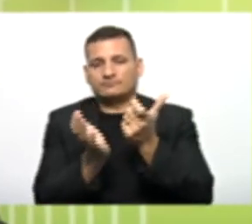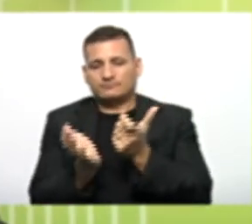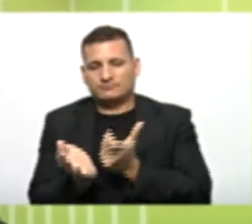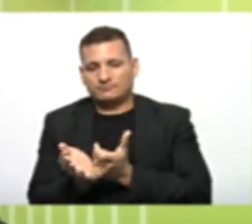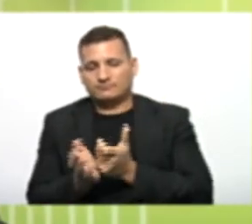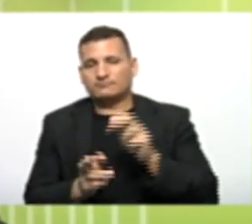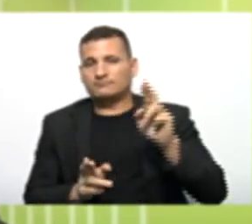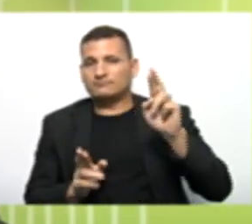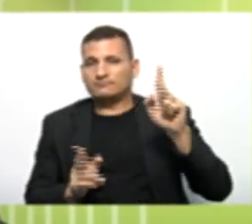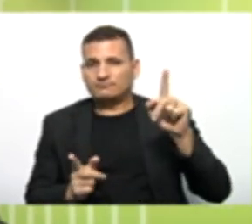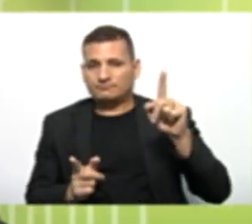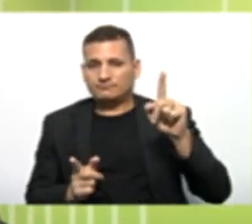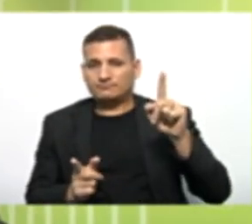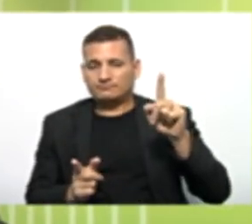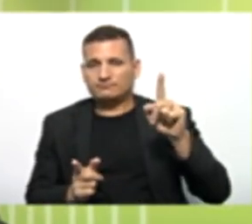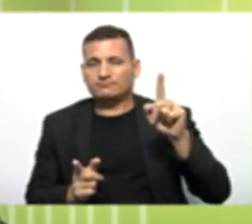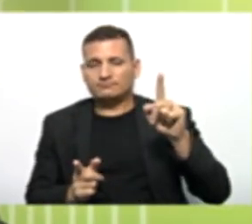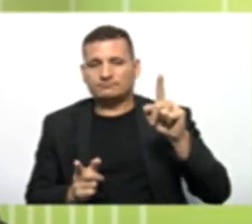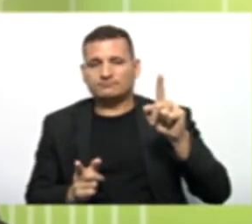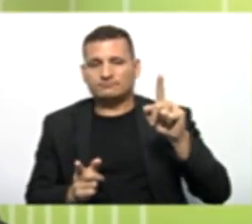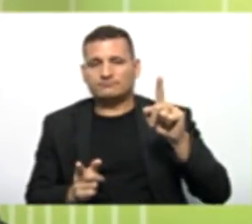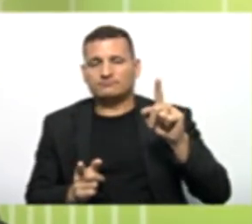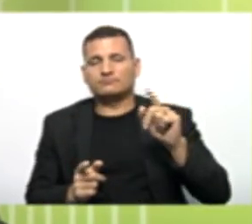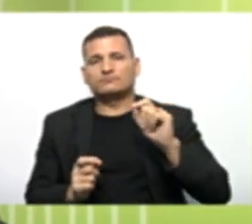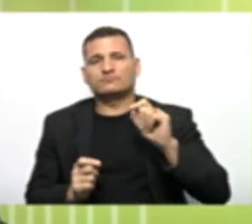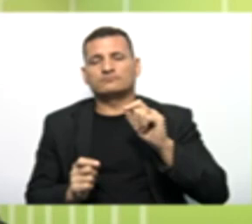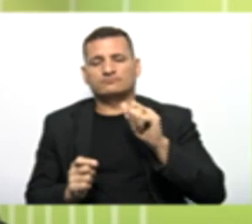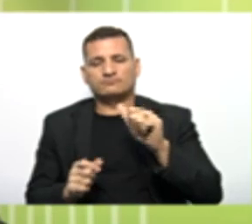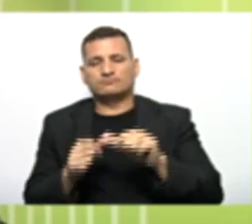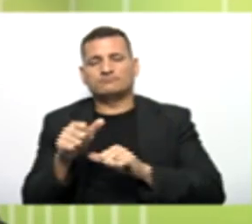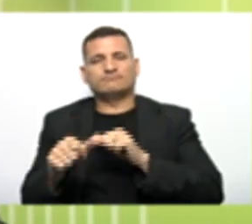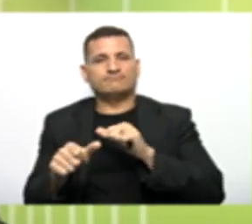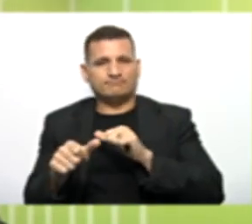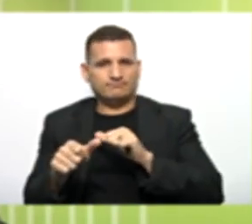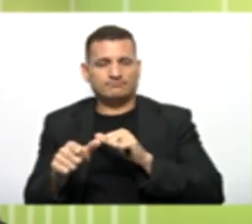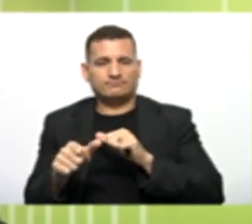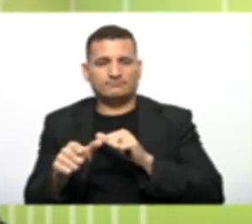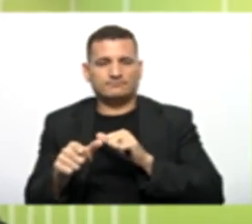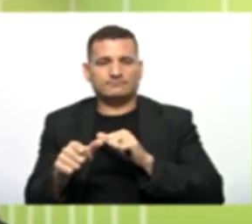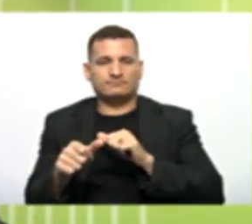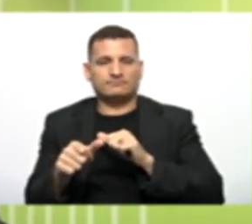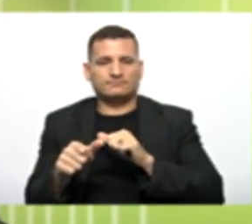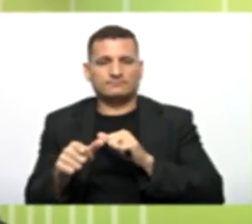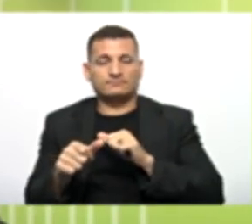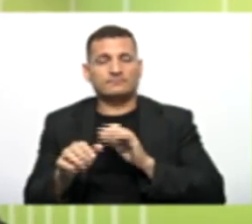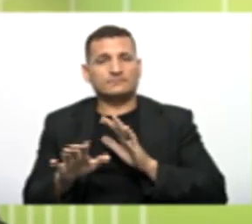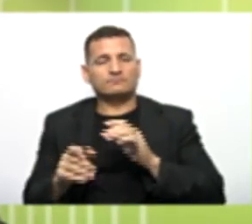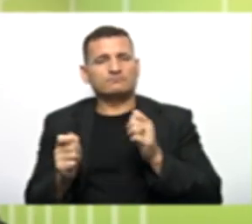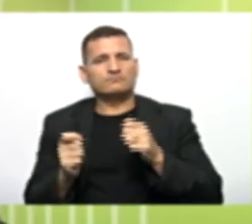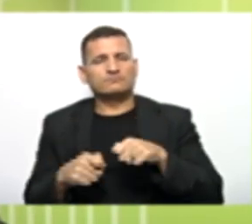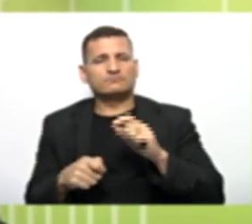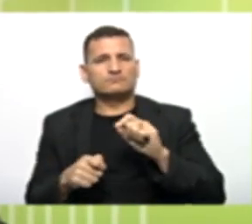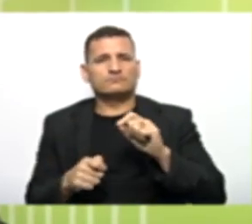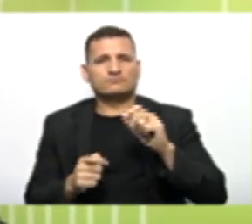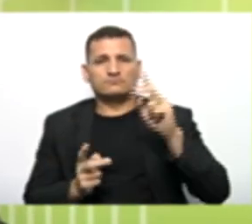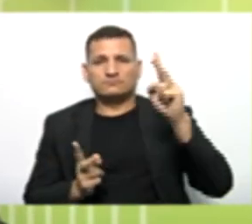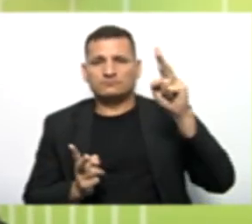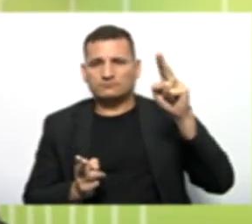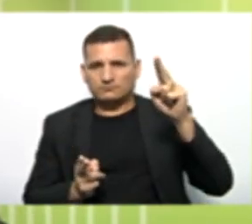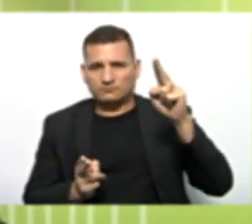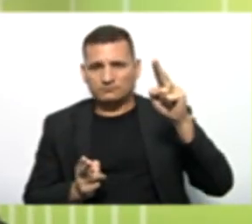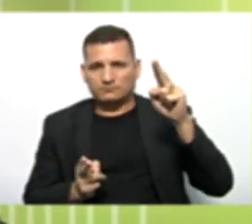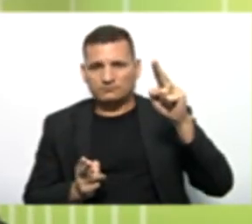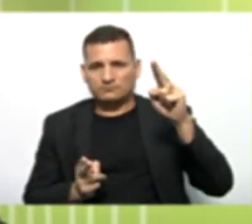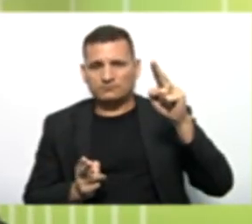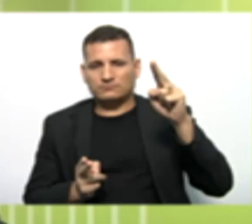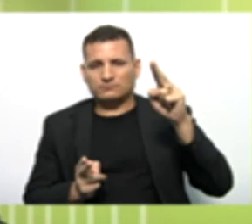classes diferentes Vão originar Objetos distintos Então Ela permite Que esses atributos Iguais De classes diferentes